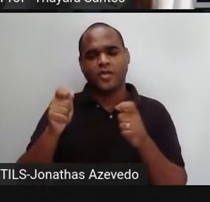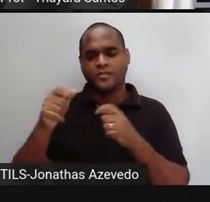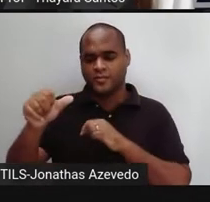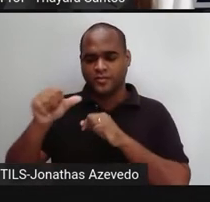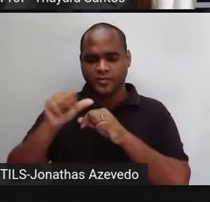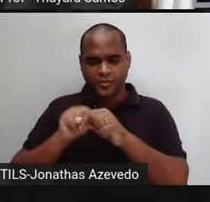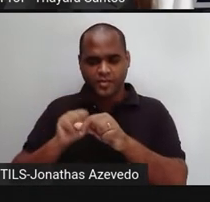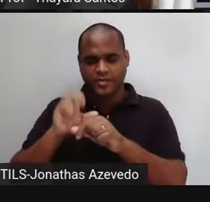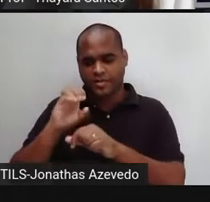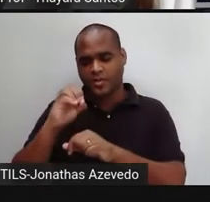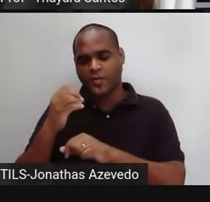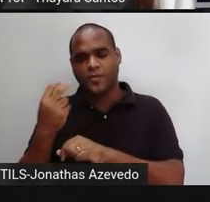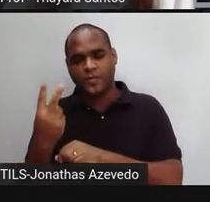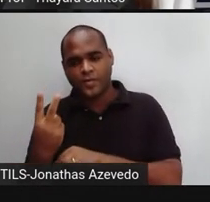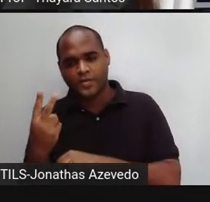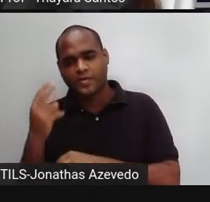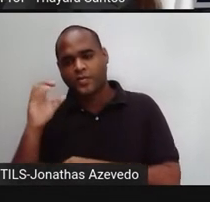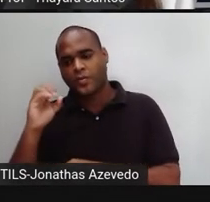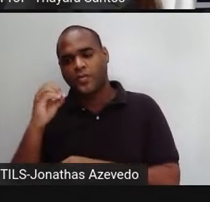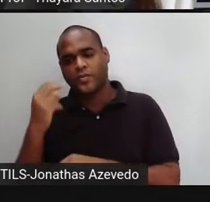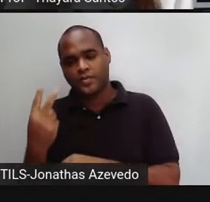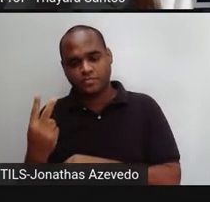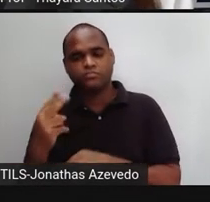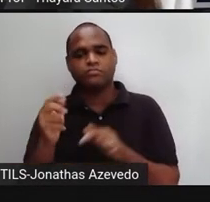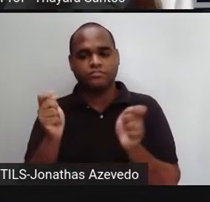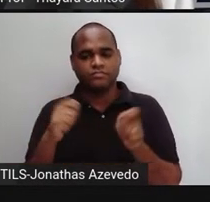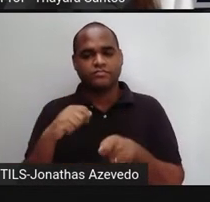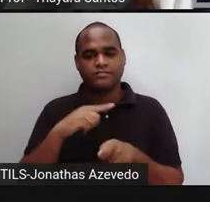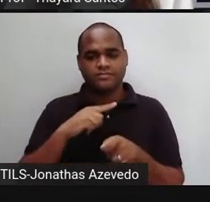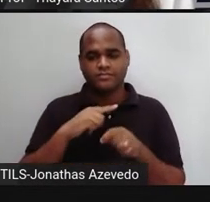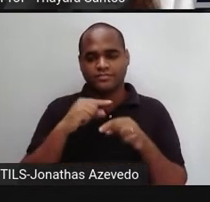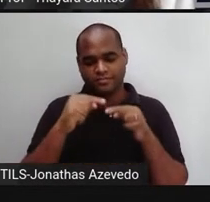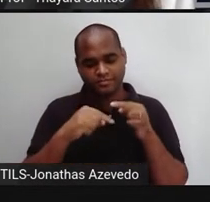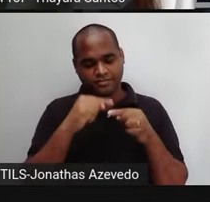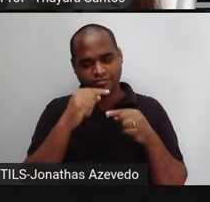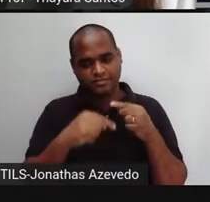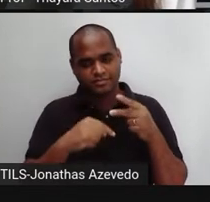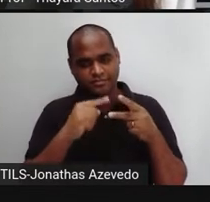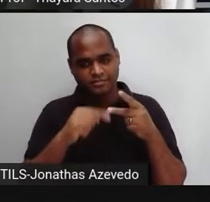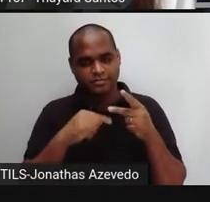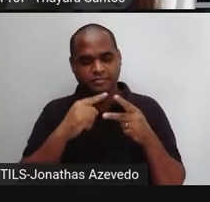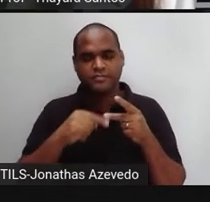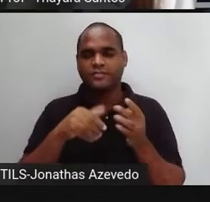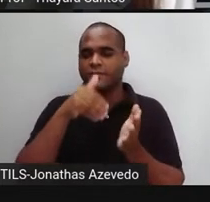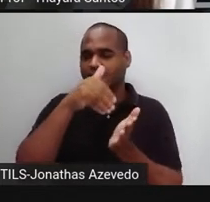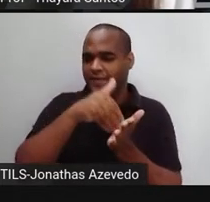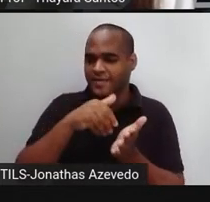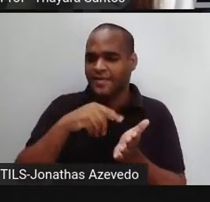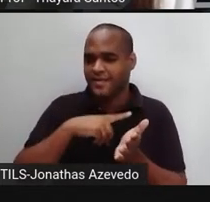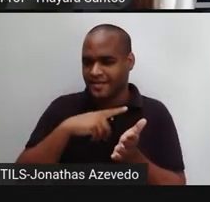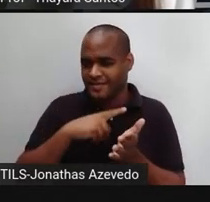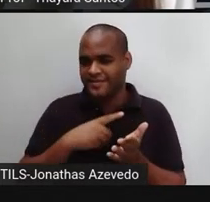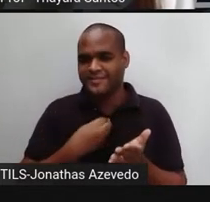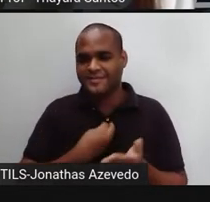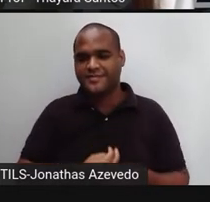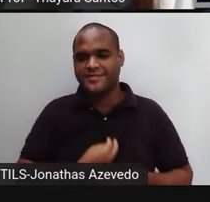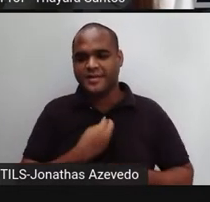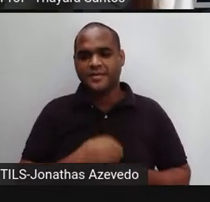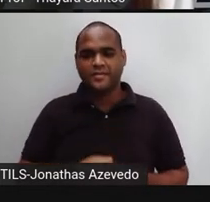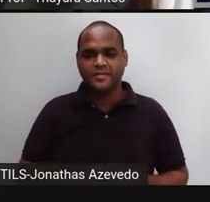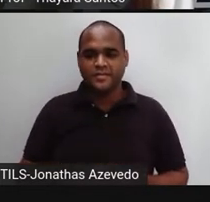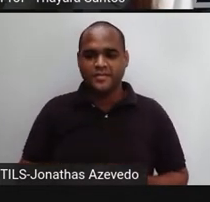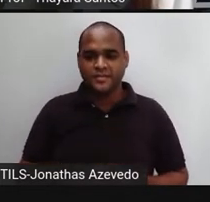gasosas. Então, esses alvéolos, ou sacos alvéolares, estão no final de cada um dos brônquios,